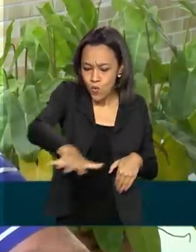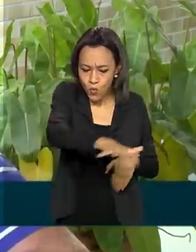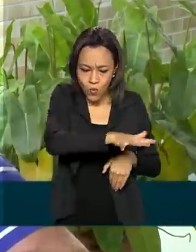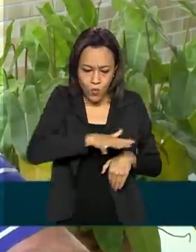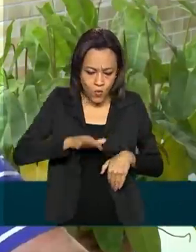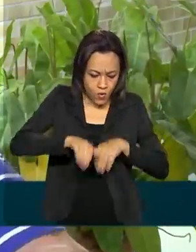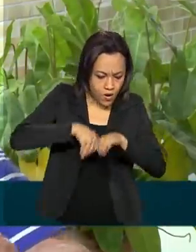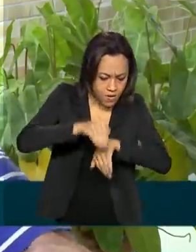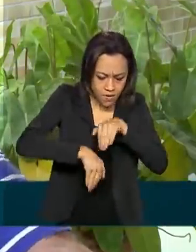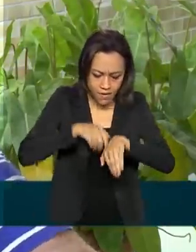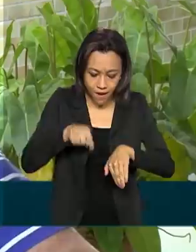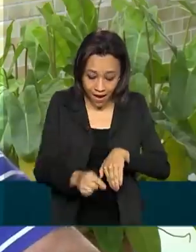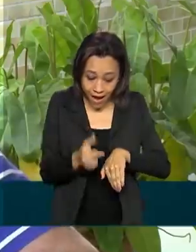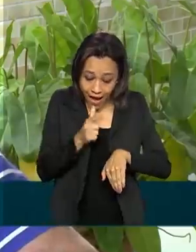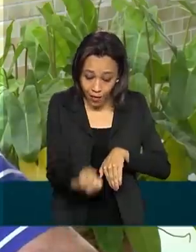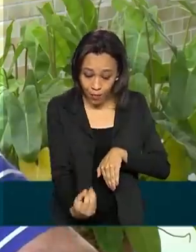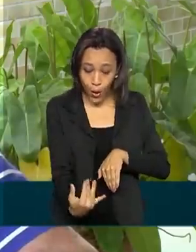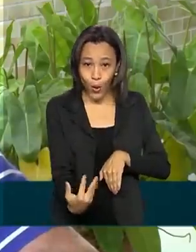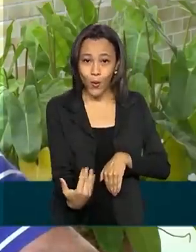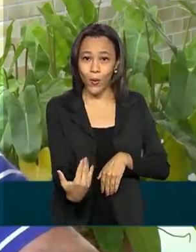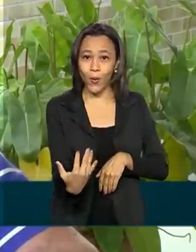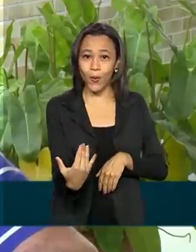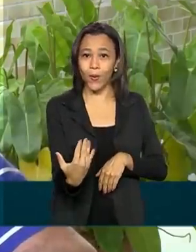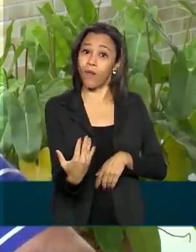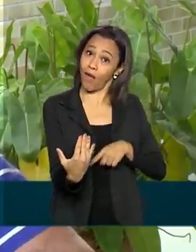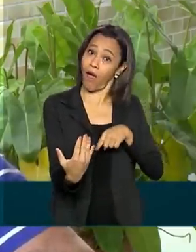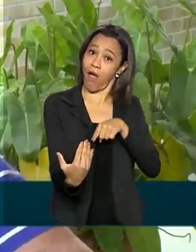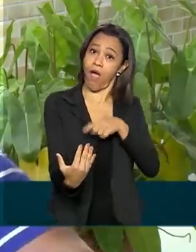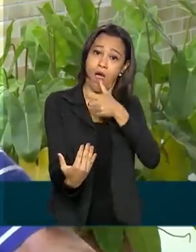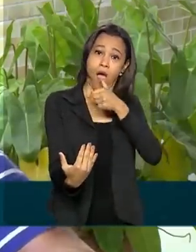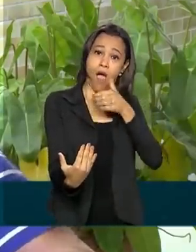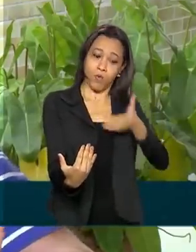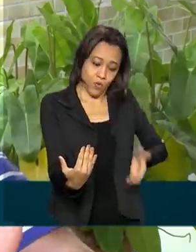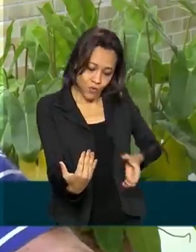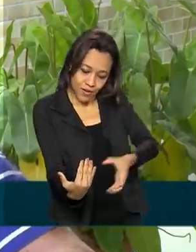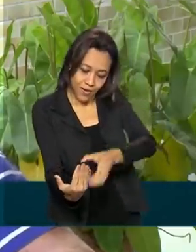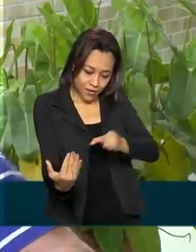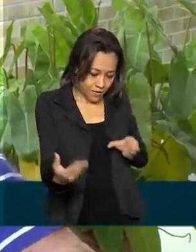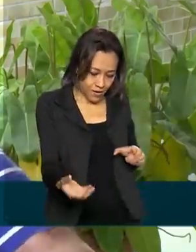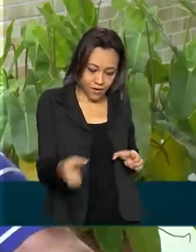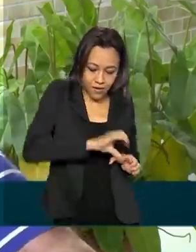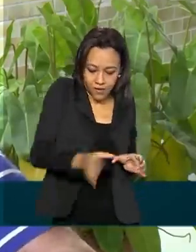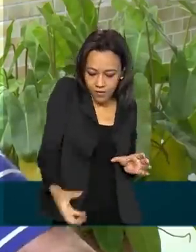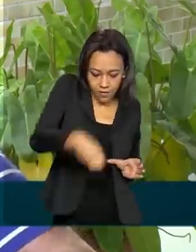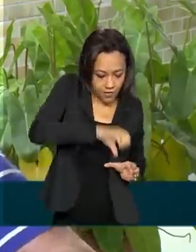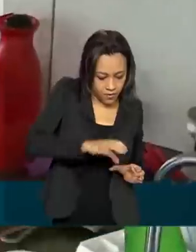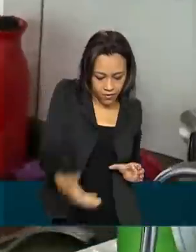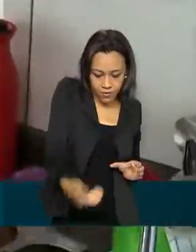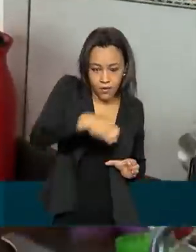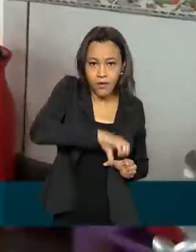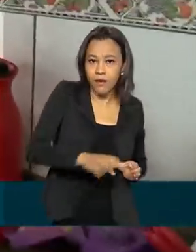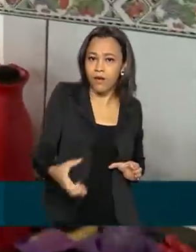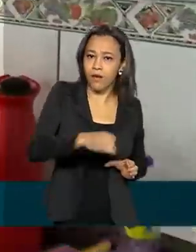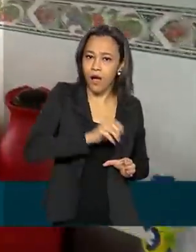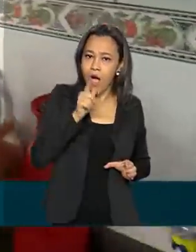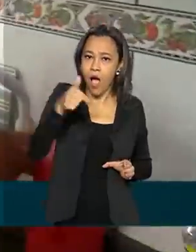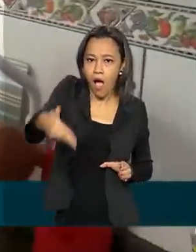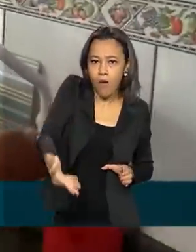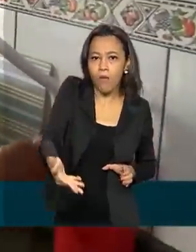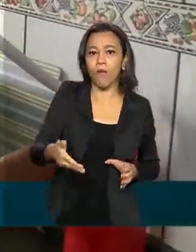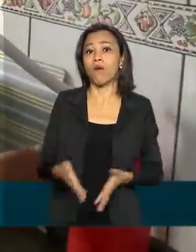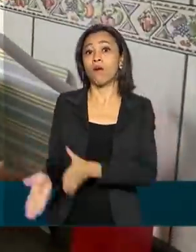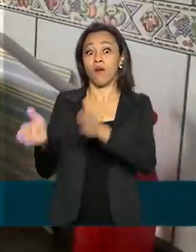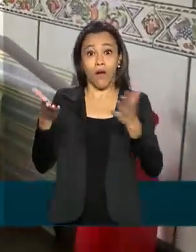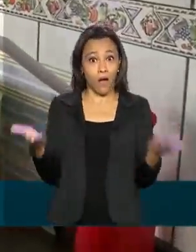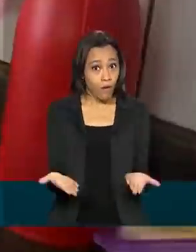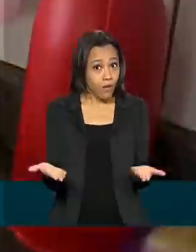E essa cacimba minava água e a gente pegava a água na lata, na cabaça. Agora, as